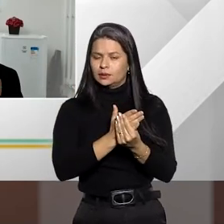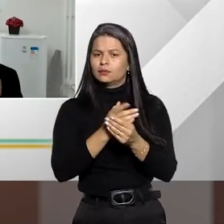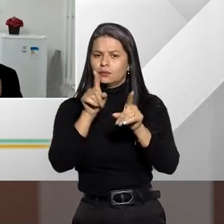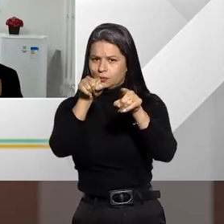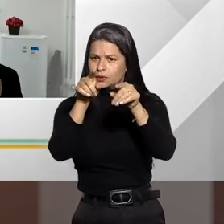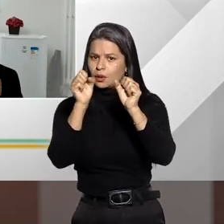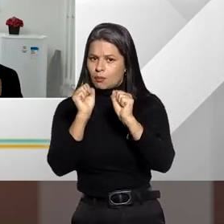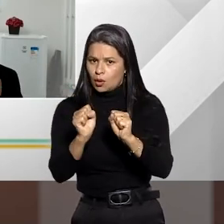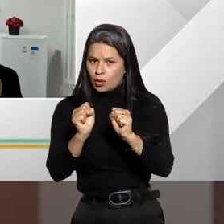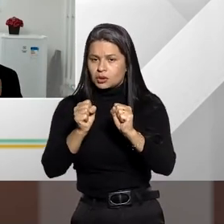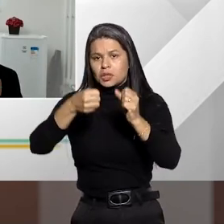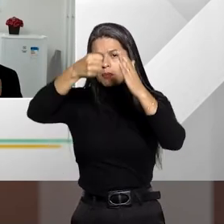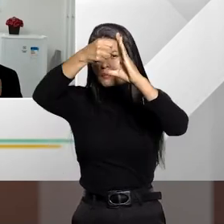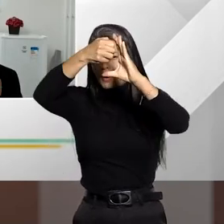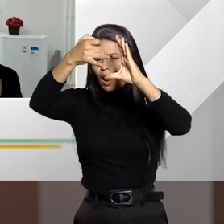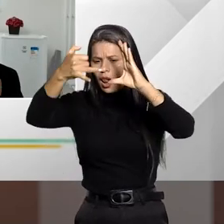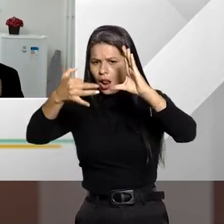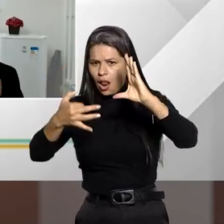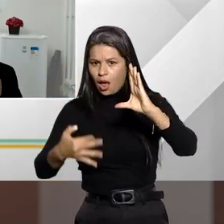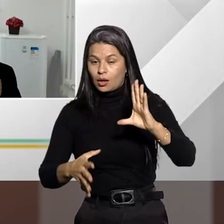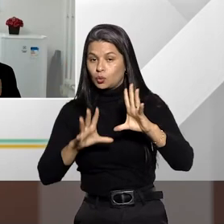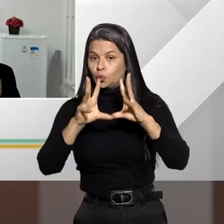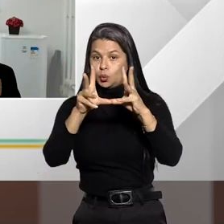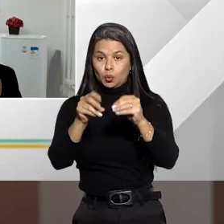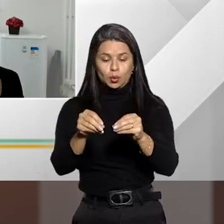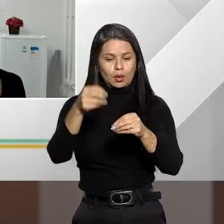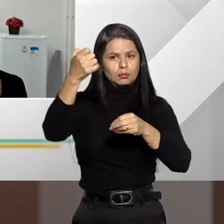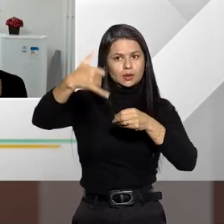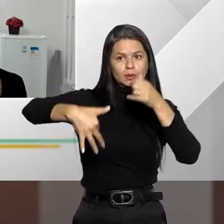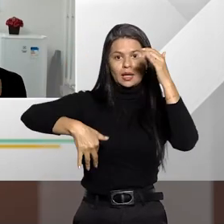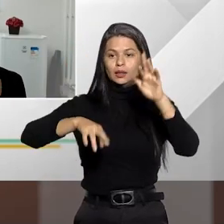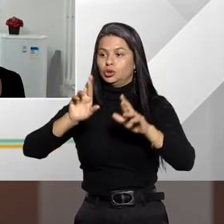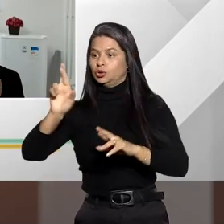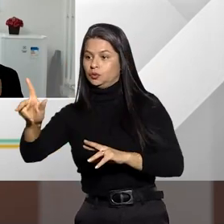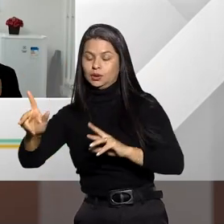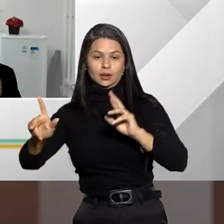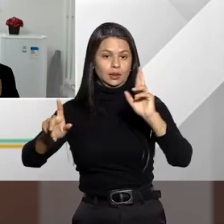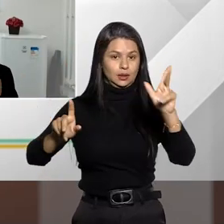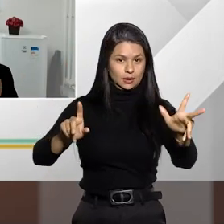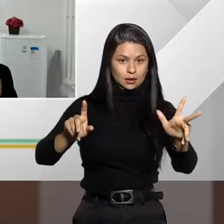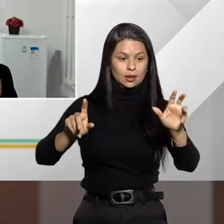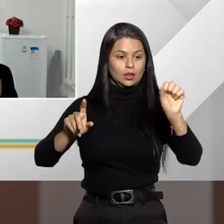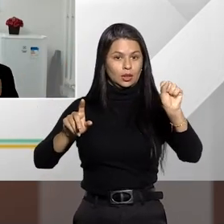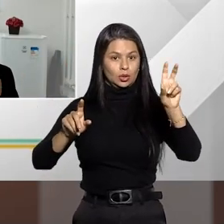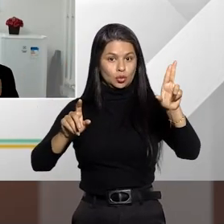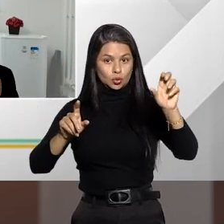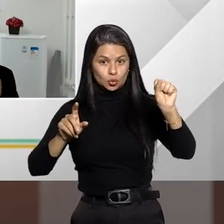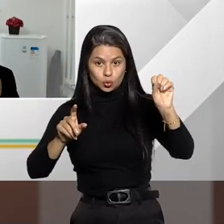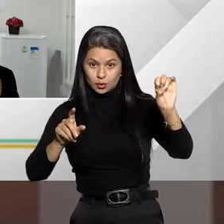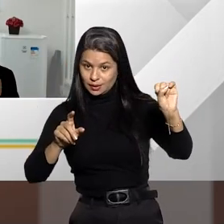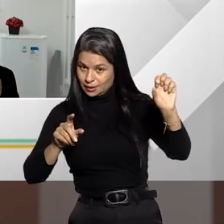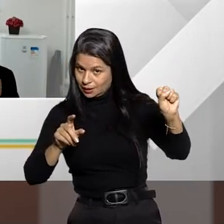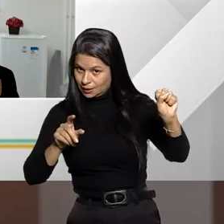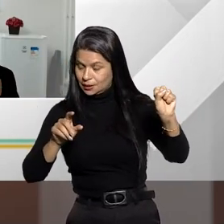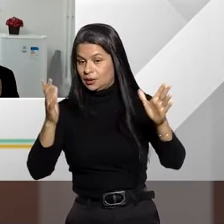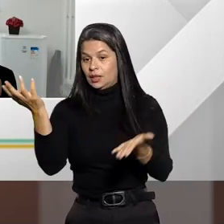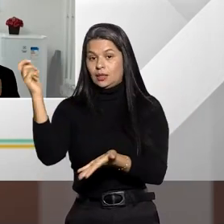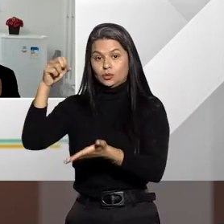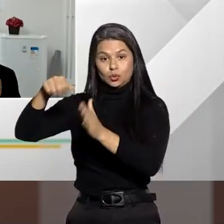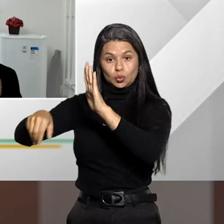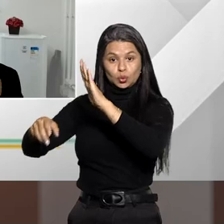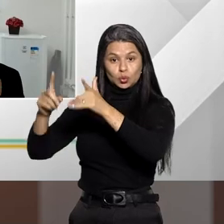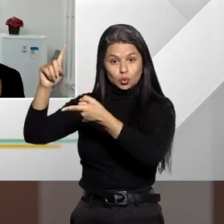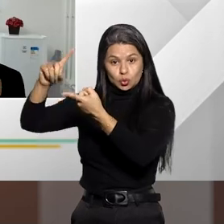poderia, então, detalhar isso daí, essas diferenças primordiais entre a sur-si e a suspensão condicional do